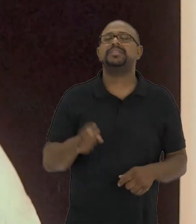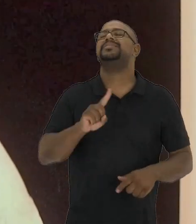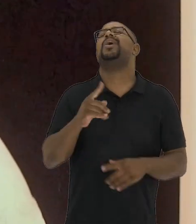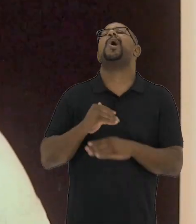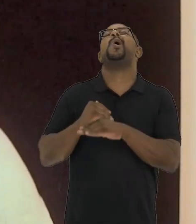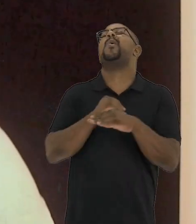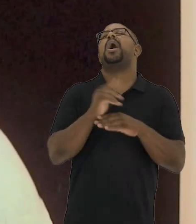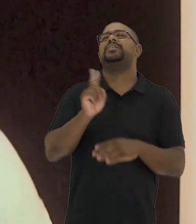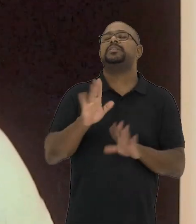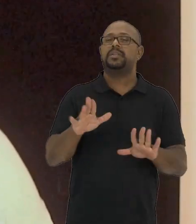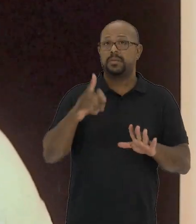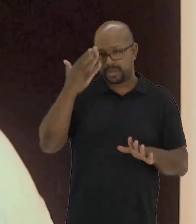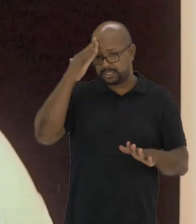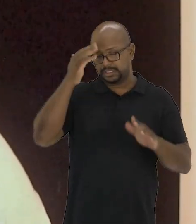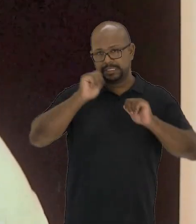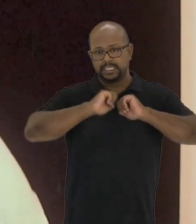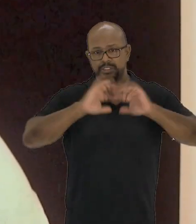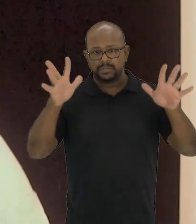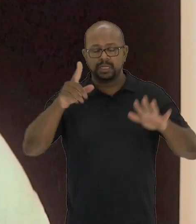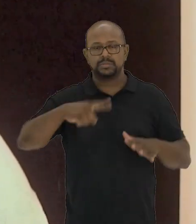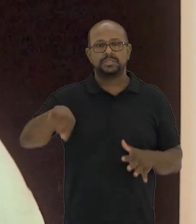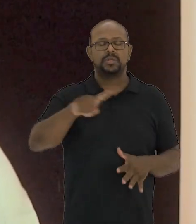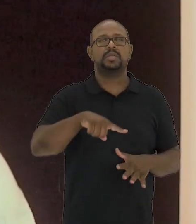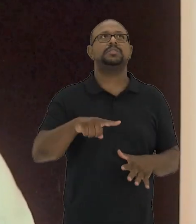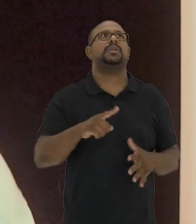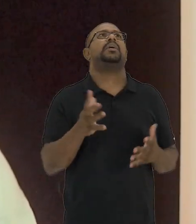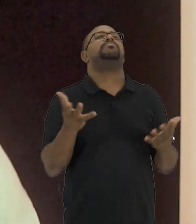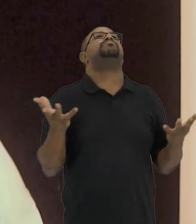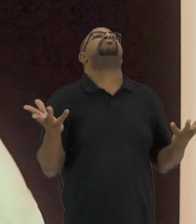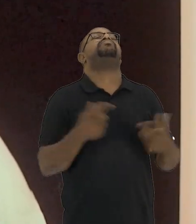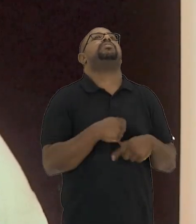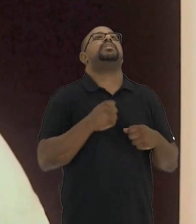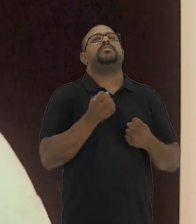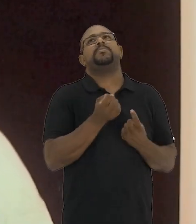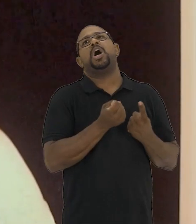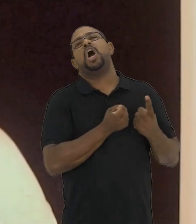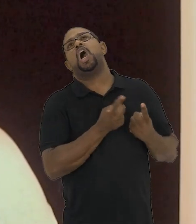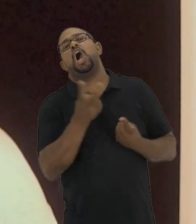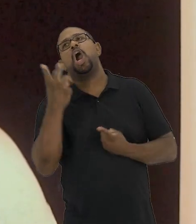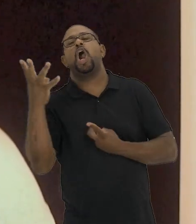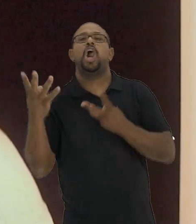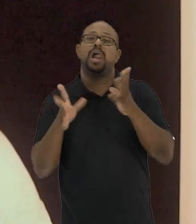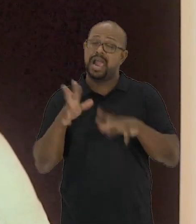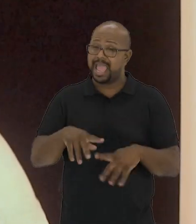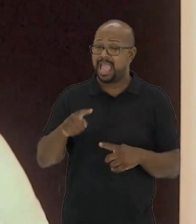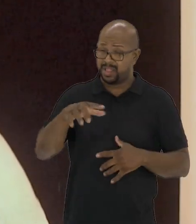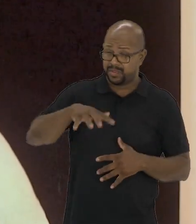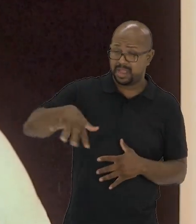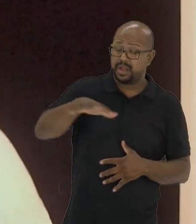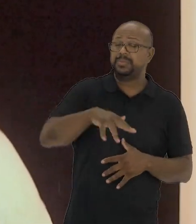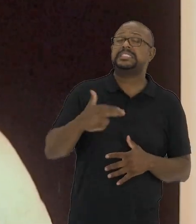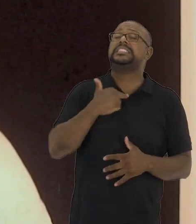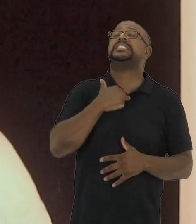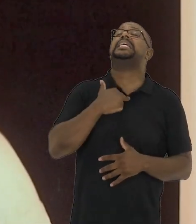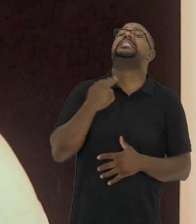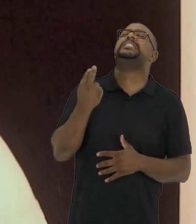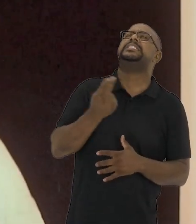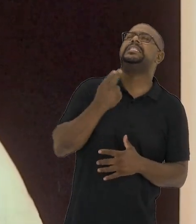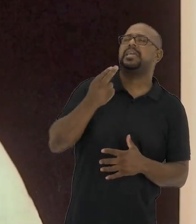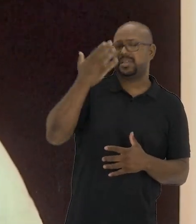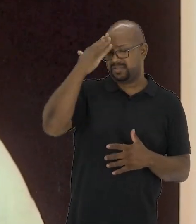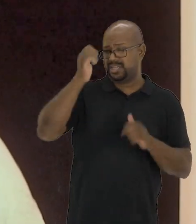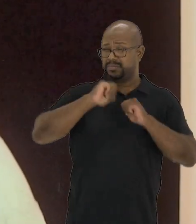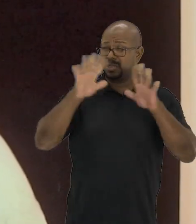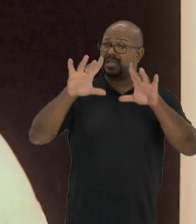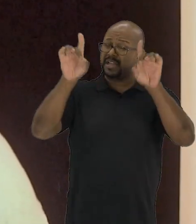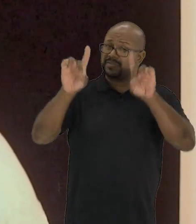a possibilidade não de uma igualdade, mas de um entendimento de nossas infinitas multiplicidades. É no campo da